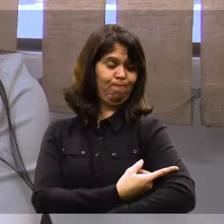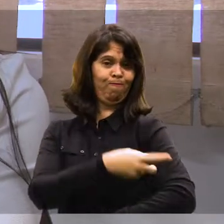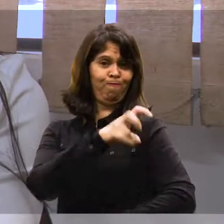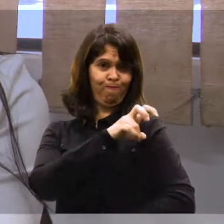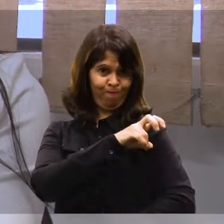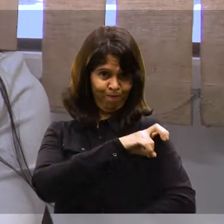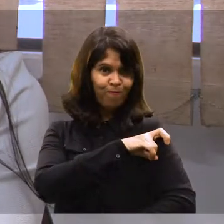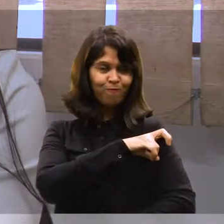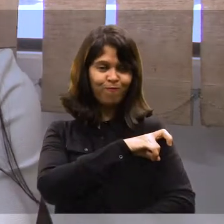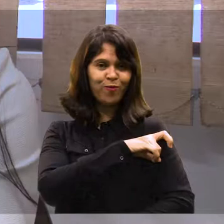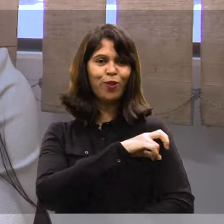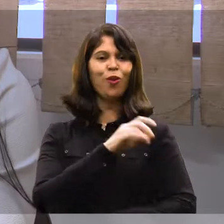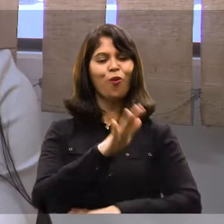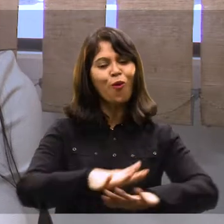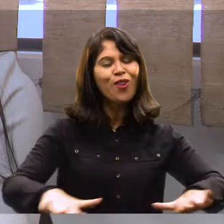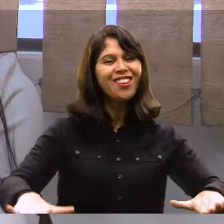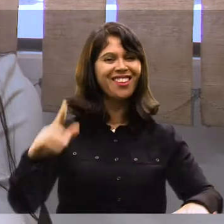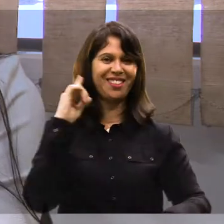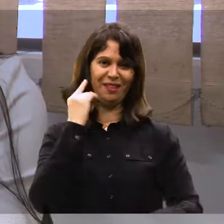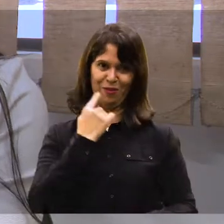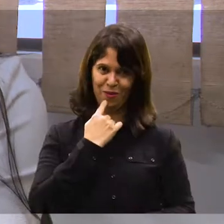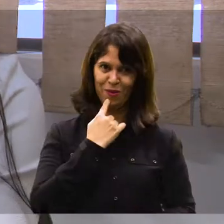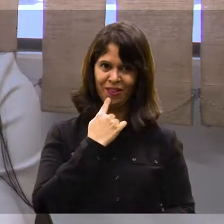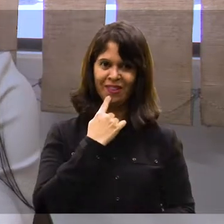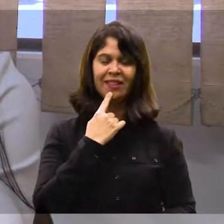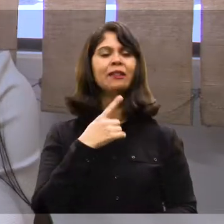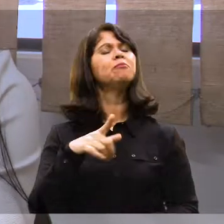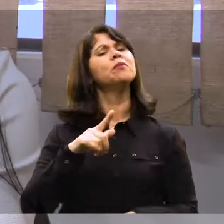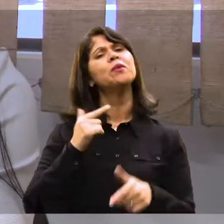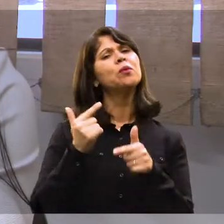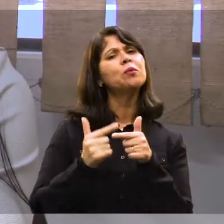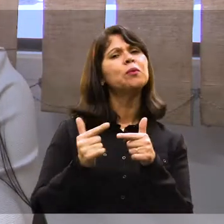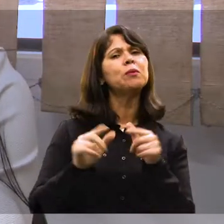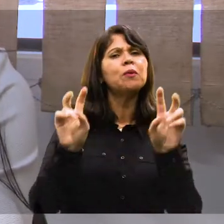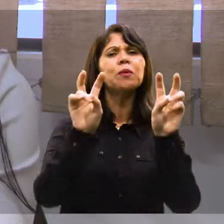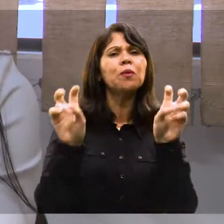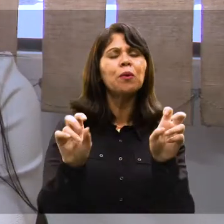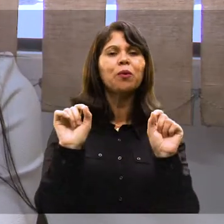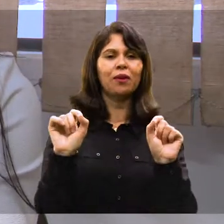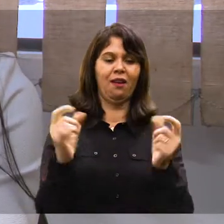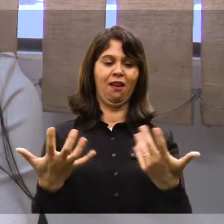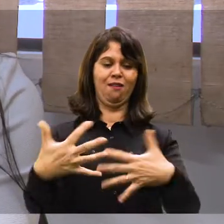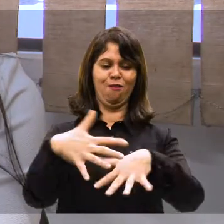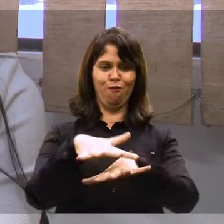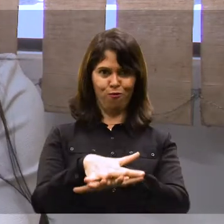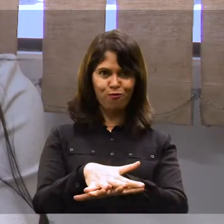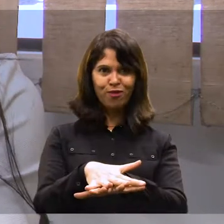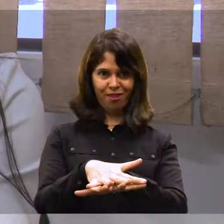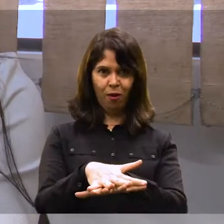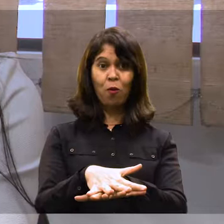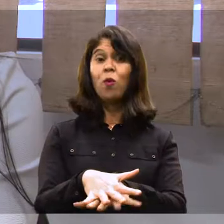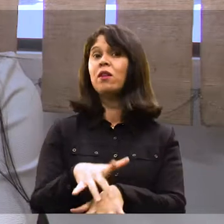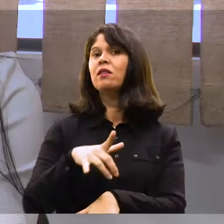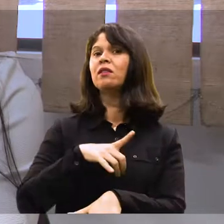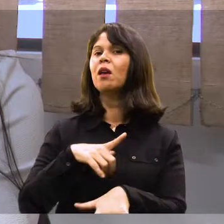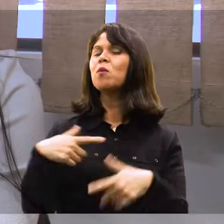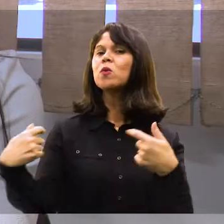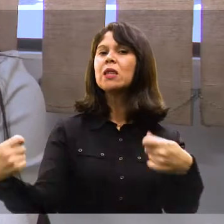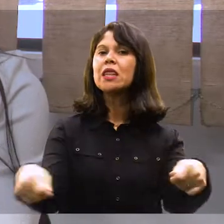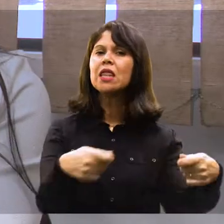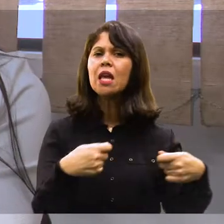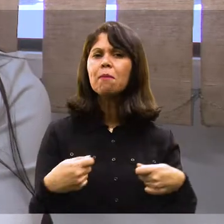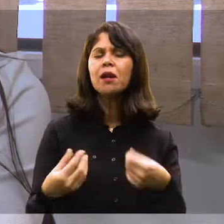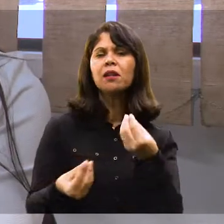Fundamental I com crianças surdas de primeiro a quinto ano. E tenho tematizado questões da inclusão, a gente tem